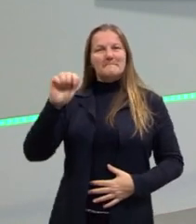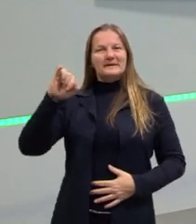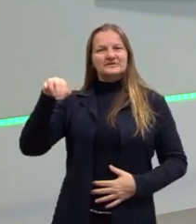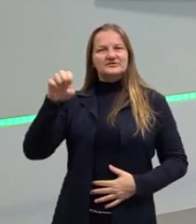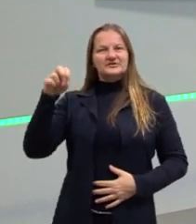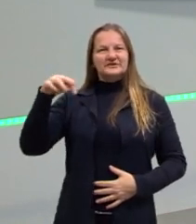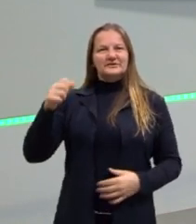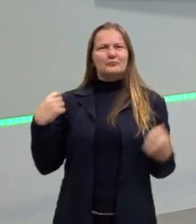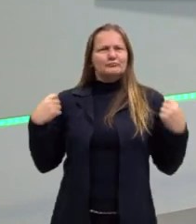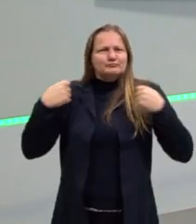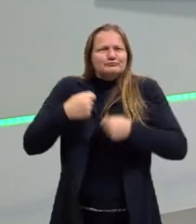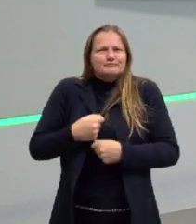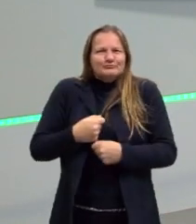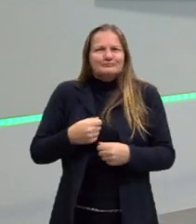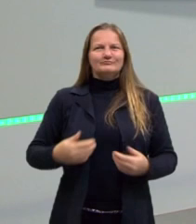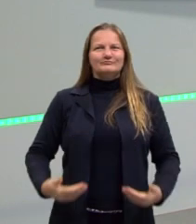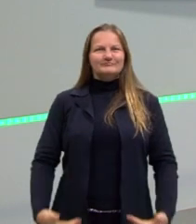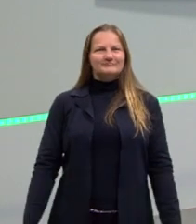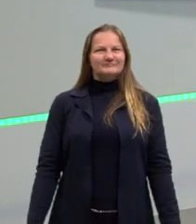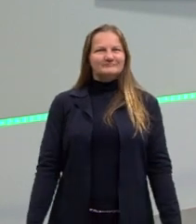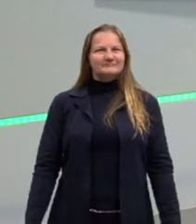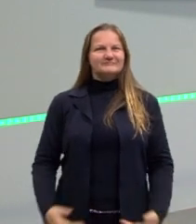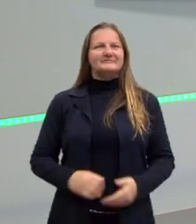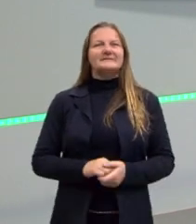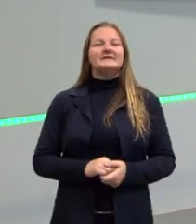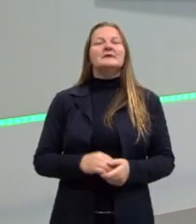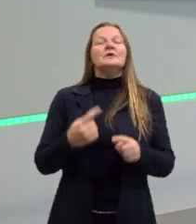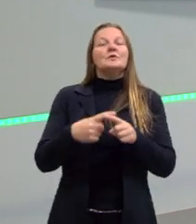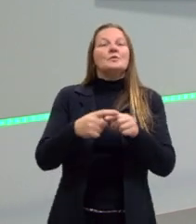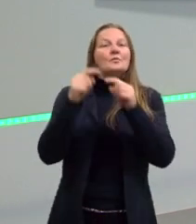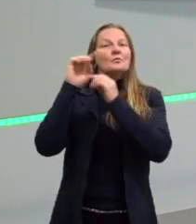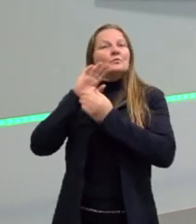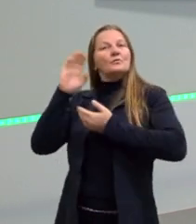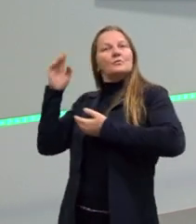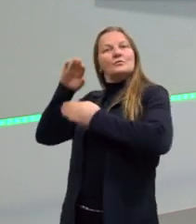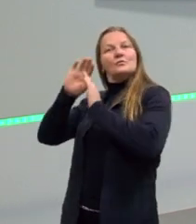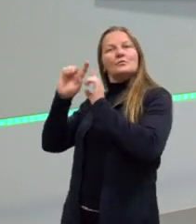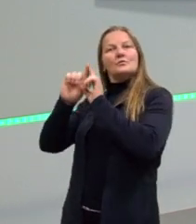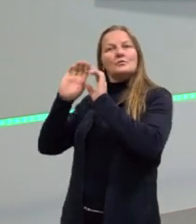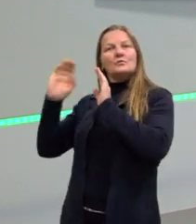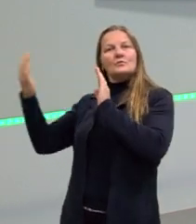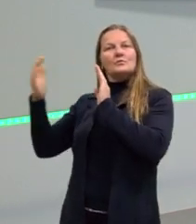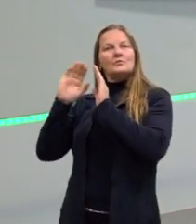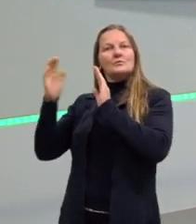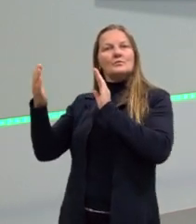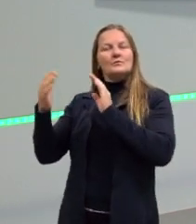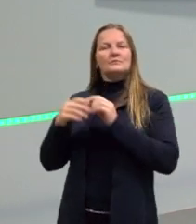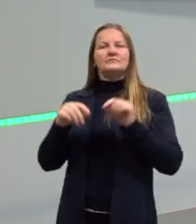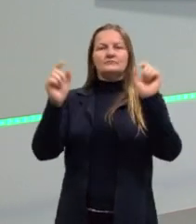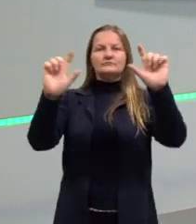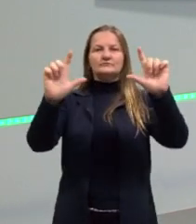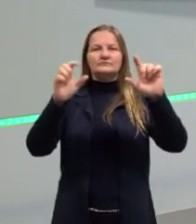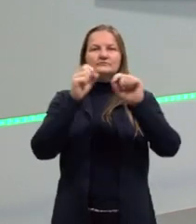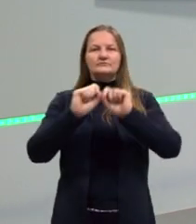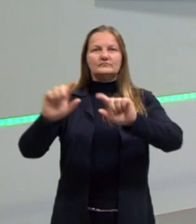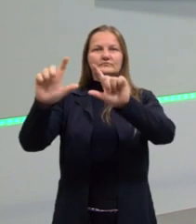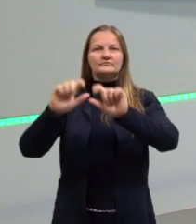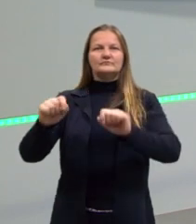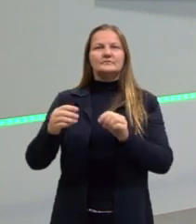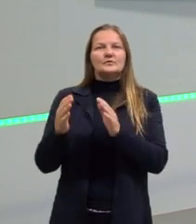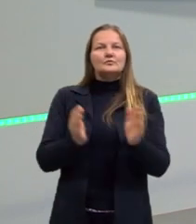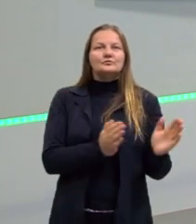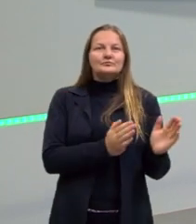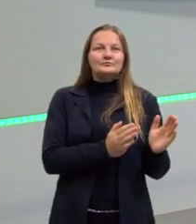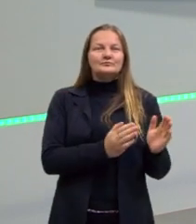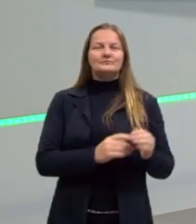um casacão aqui, um sobretudo. E atrás de mim, o quadro branco do Pré-ENEM. Aqui do meu lado, um televisor mostrando os slides. E aqui no